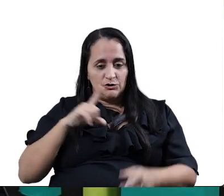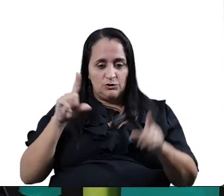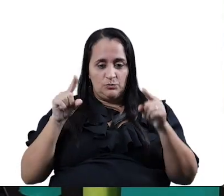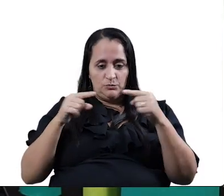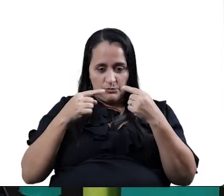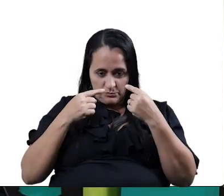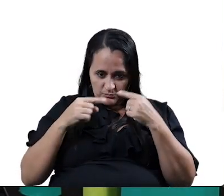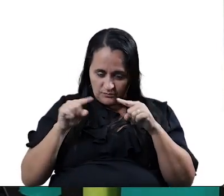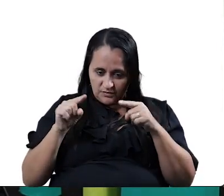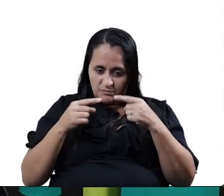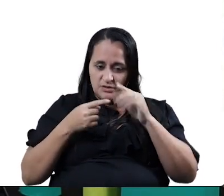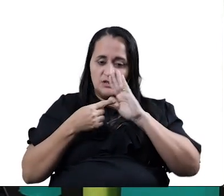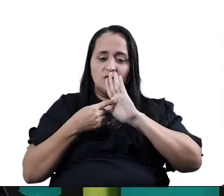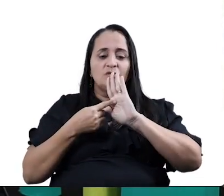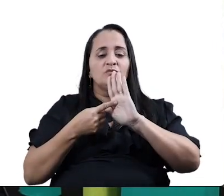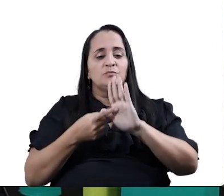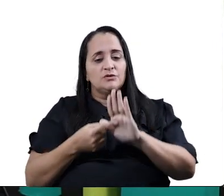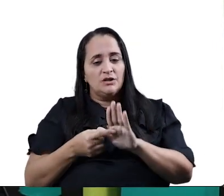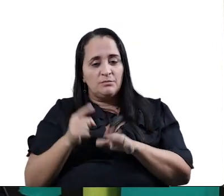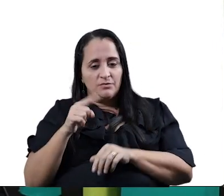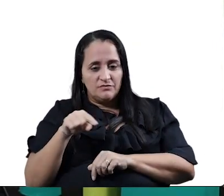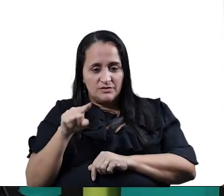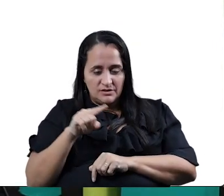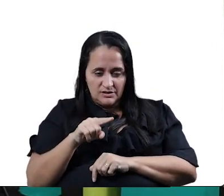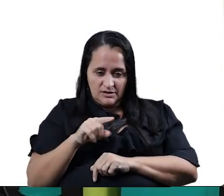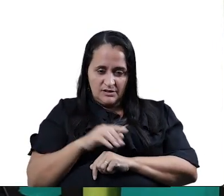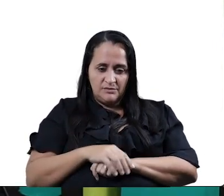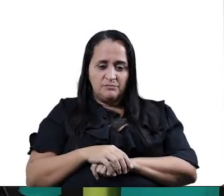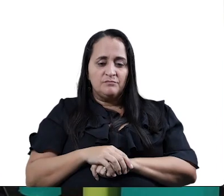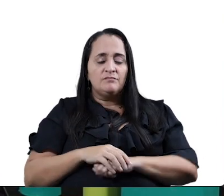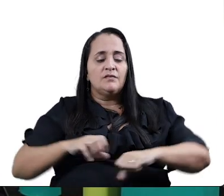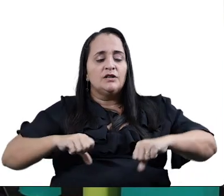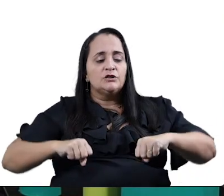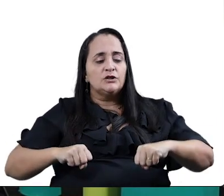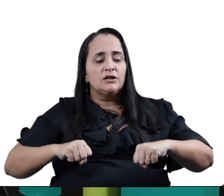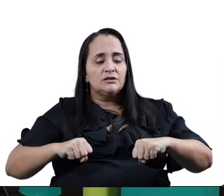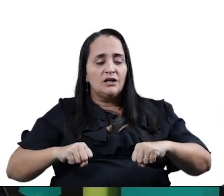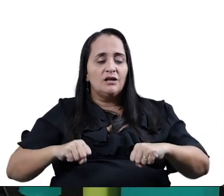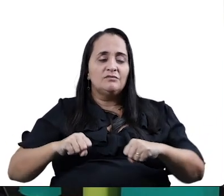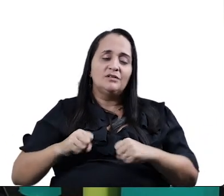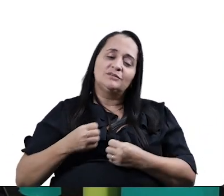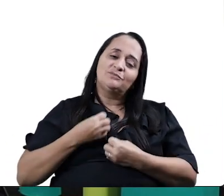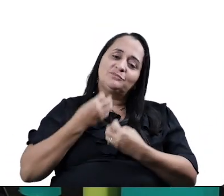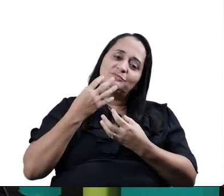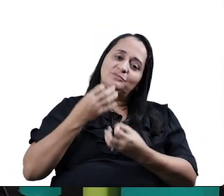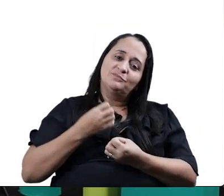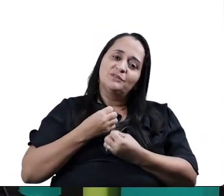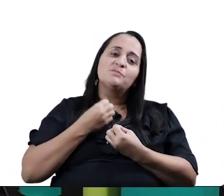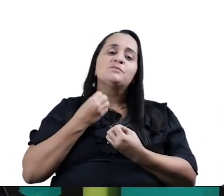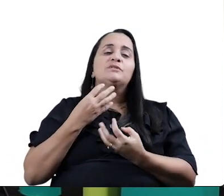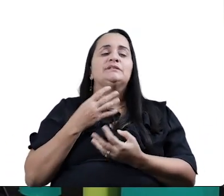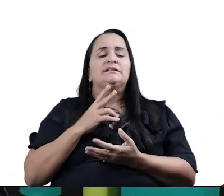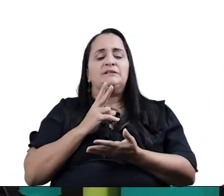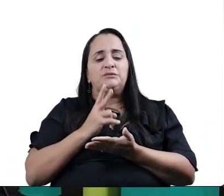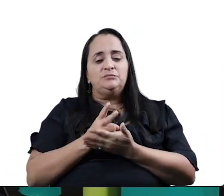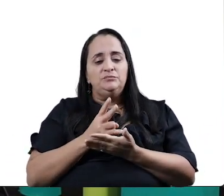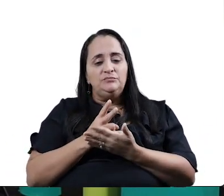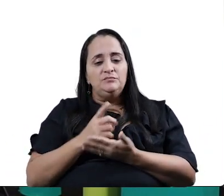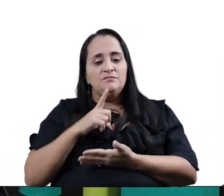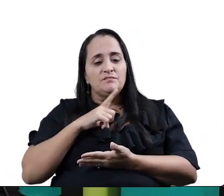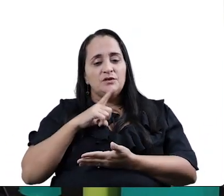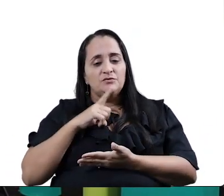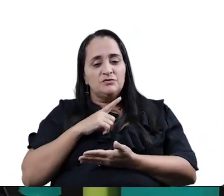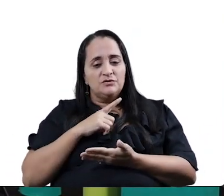gostava muito e eu vou trazer para vocês aprender também, que a gente cantava de roda e fazia versinho. Viu? Eu tinha um